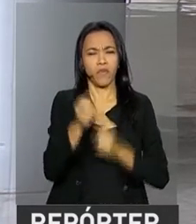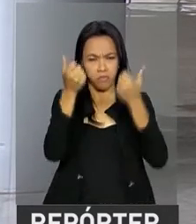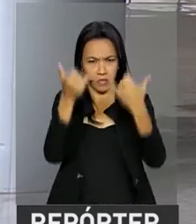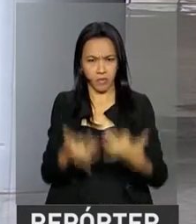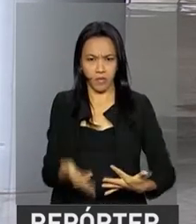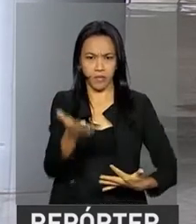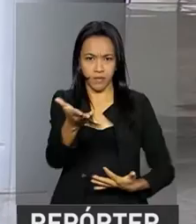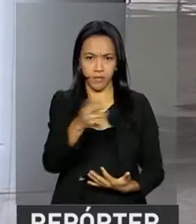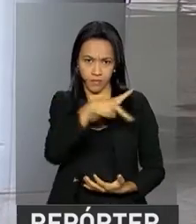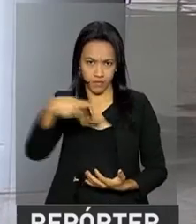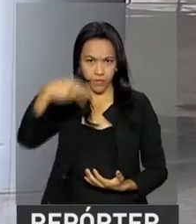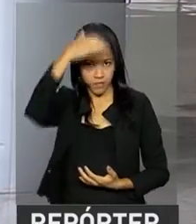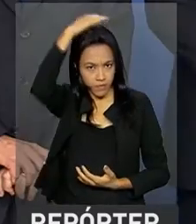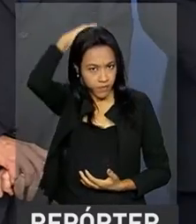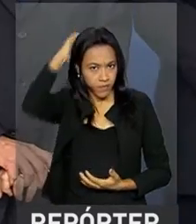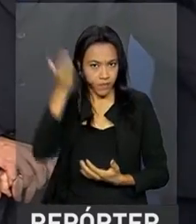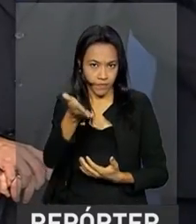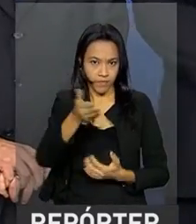falou ontem à noite.